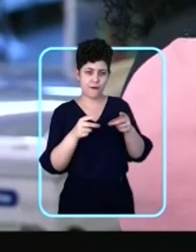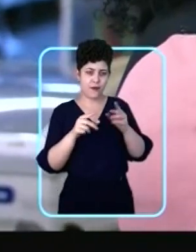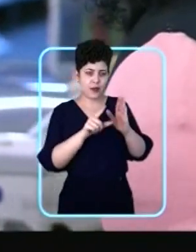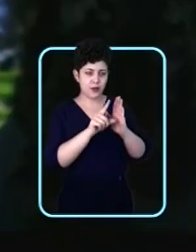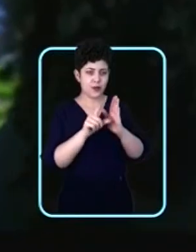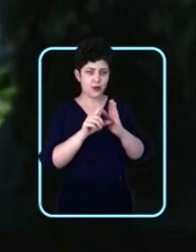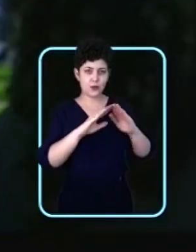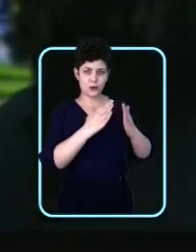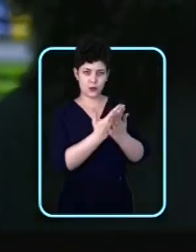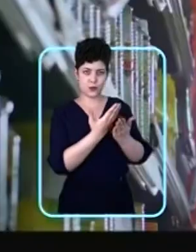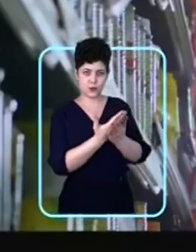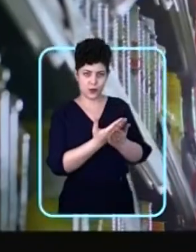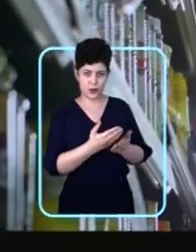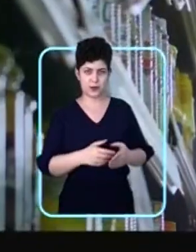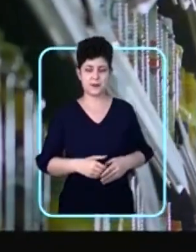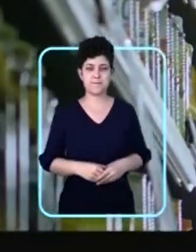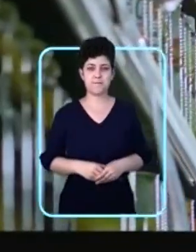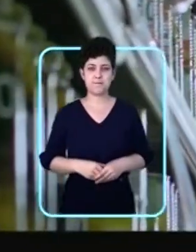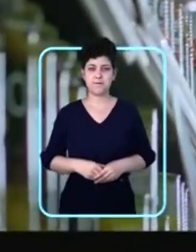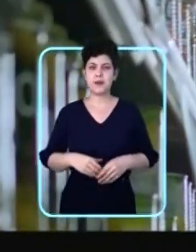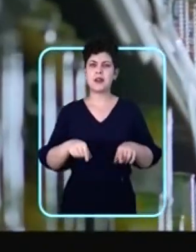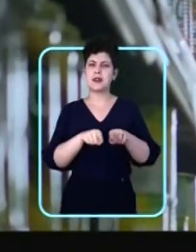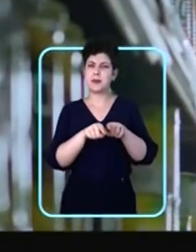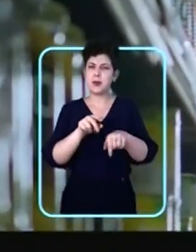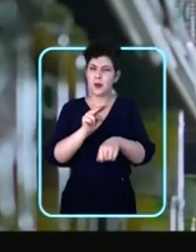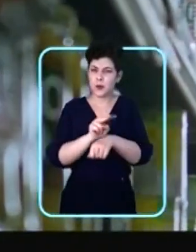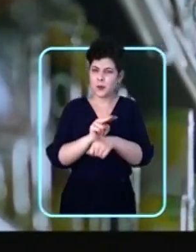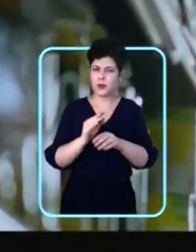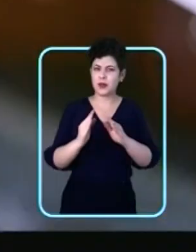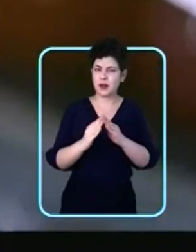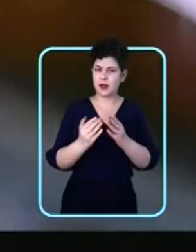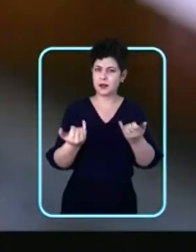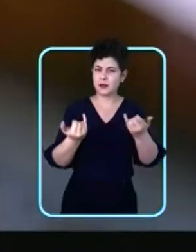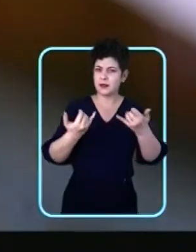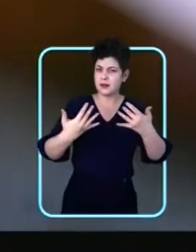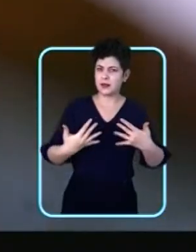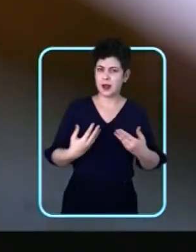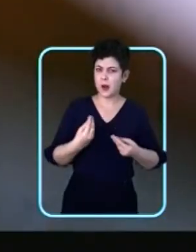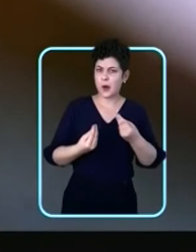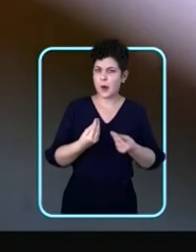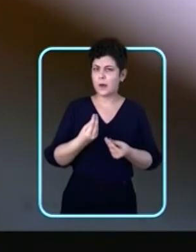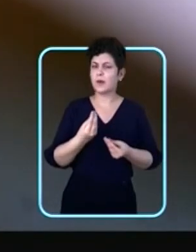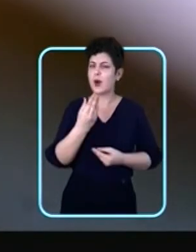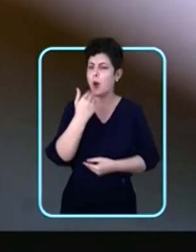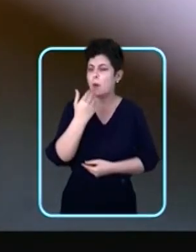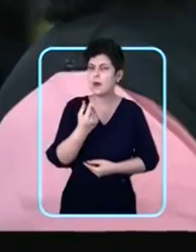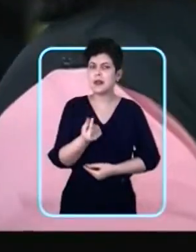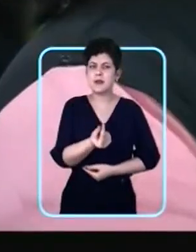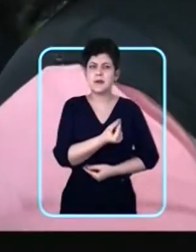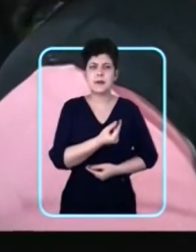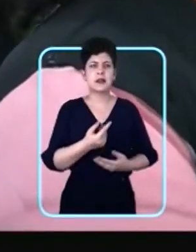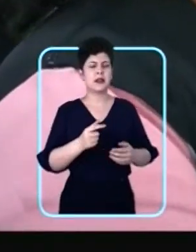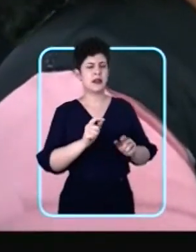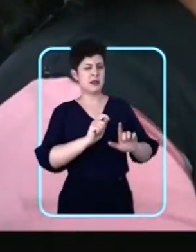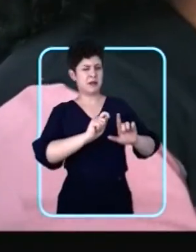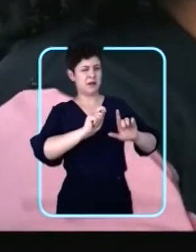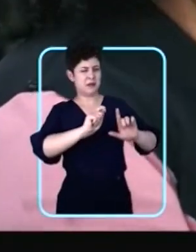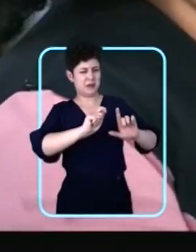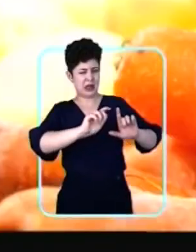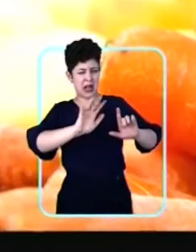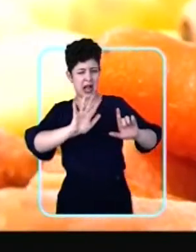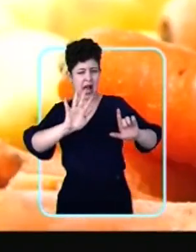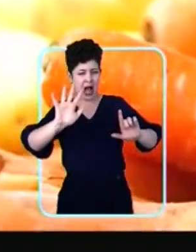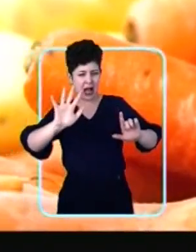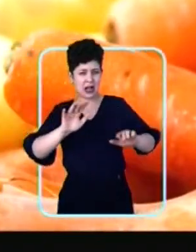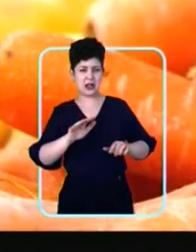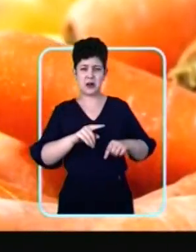da escola rotibular. Você também é dona de casa. Conta pra gente como é que está o preço dos alimentos. A inflação subiu muito.